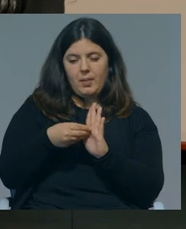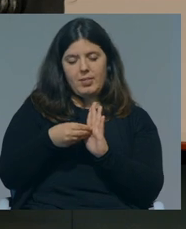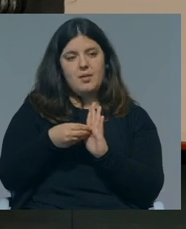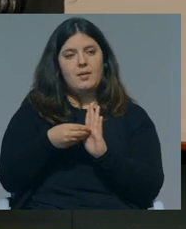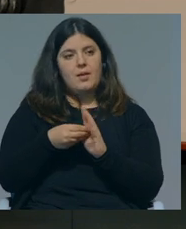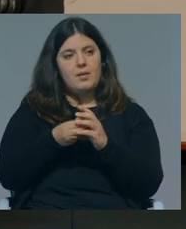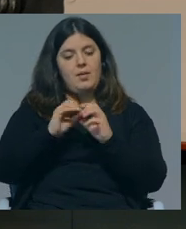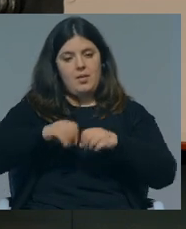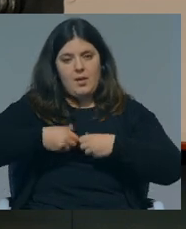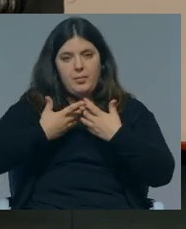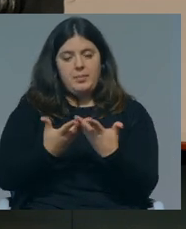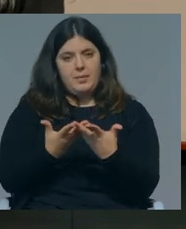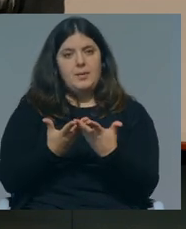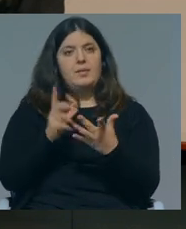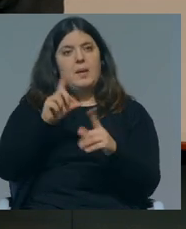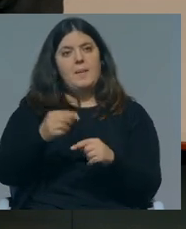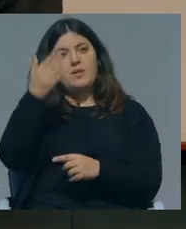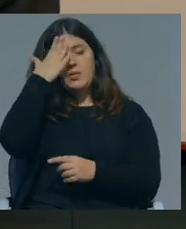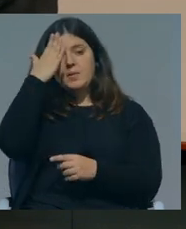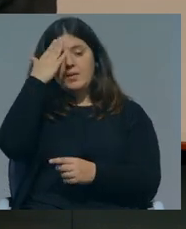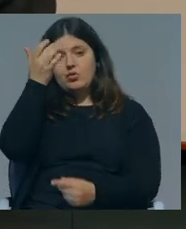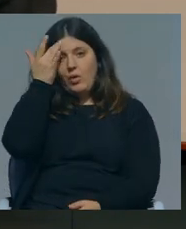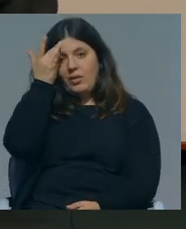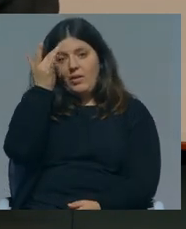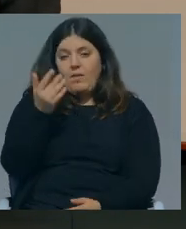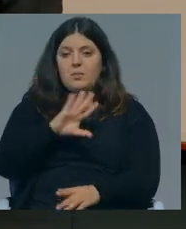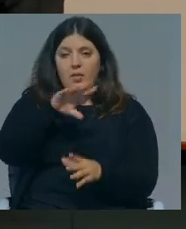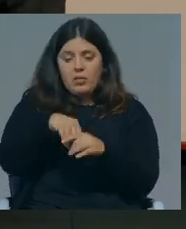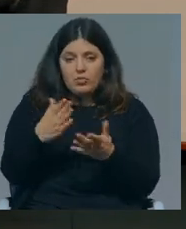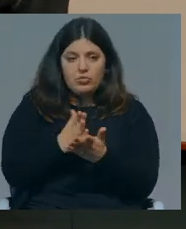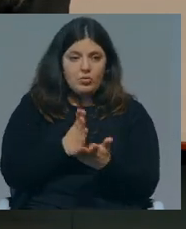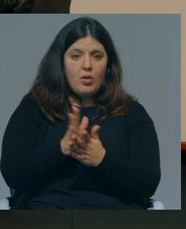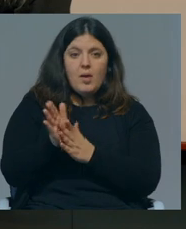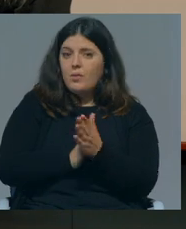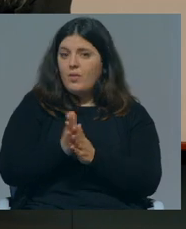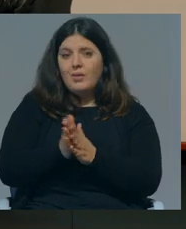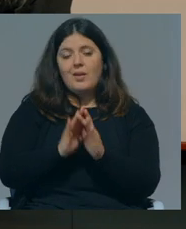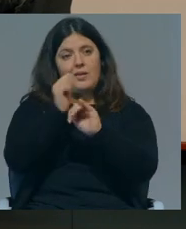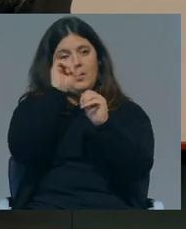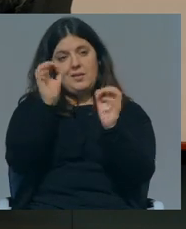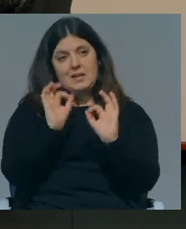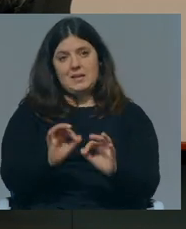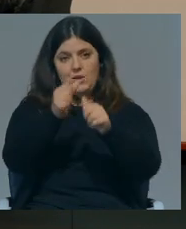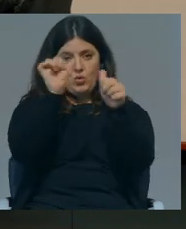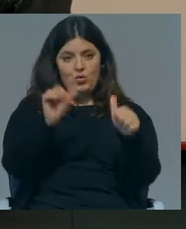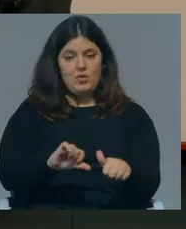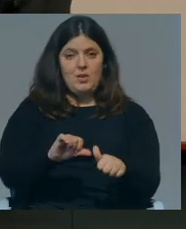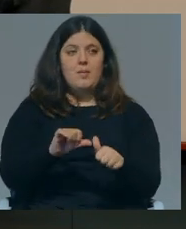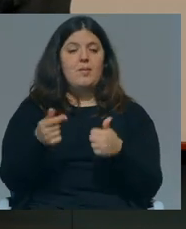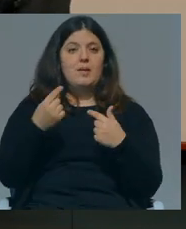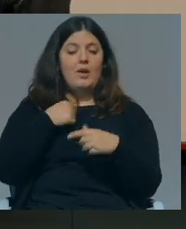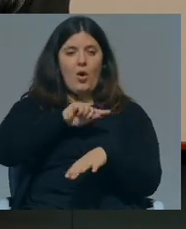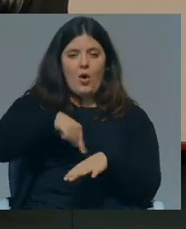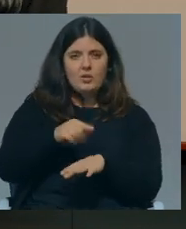e de expansão da alma do espírito e obviamente das capacidades cognitivas para dentro da escola é garantir que o sistema que nos tem